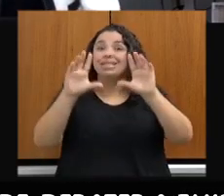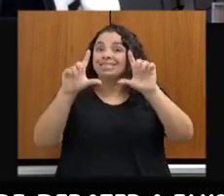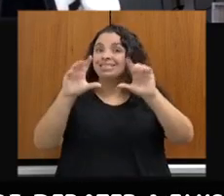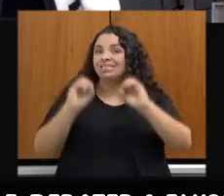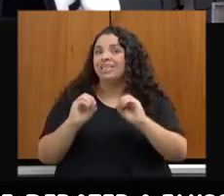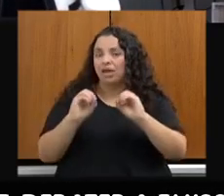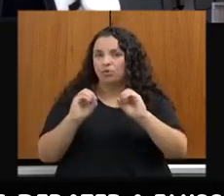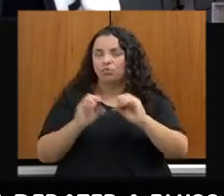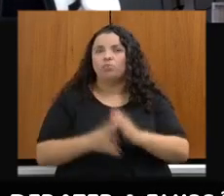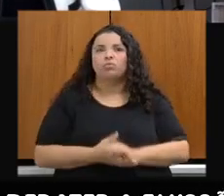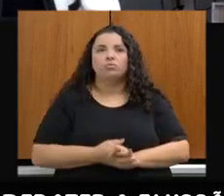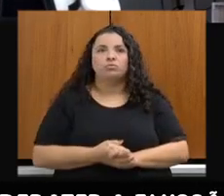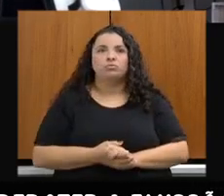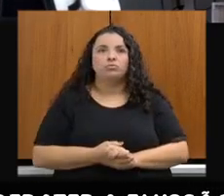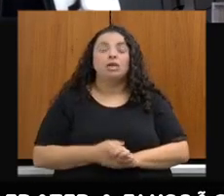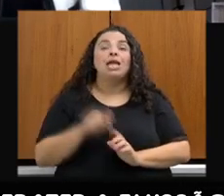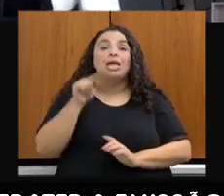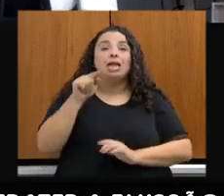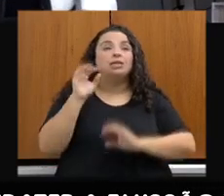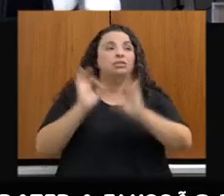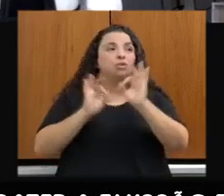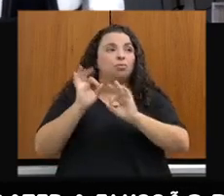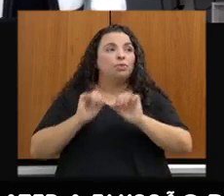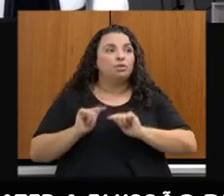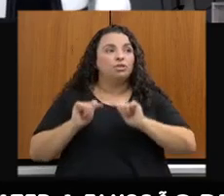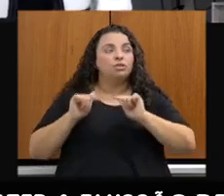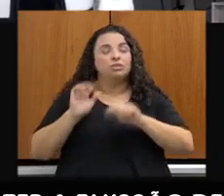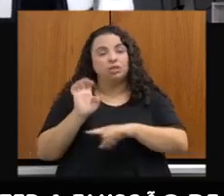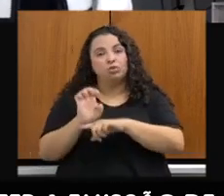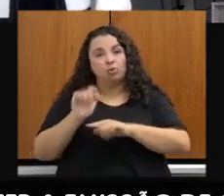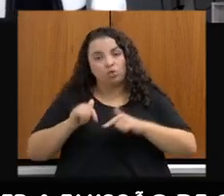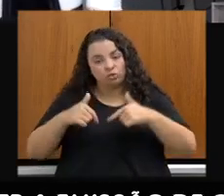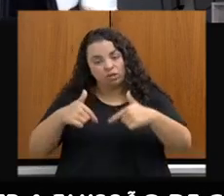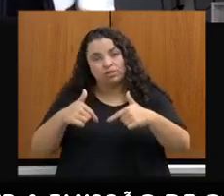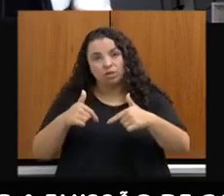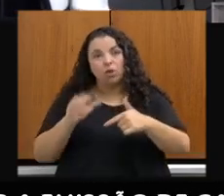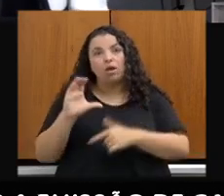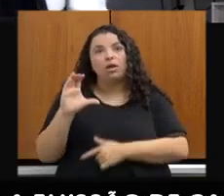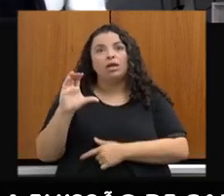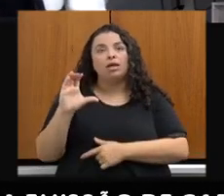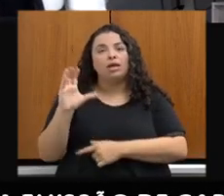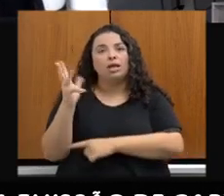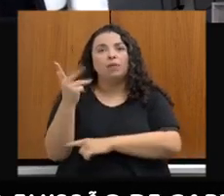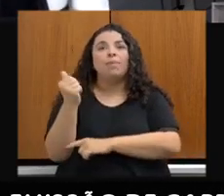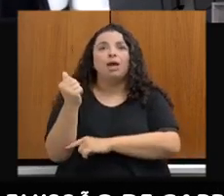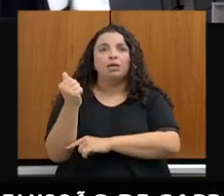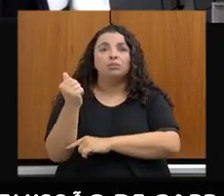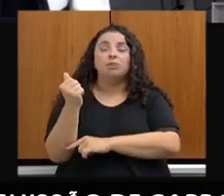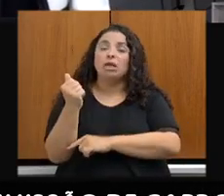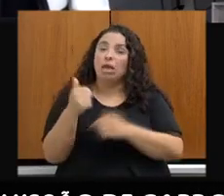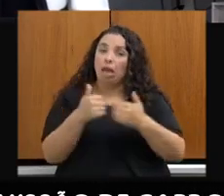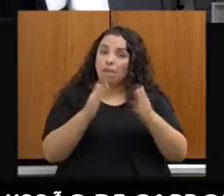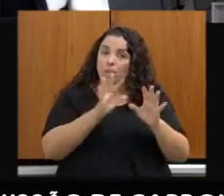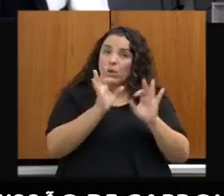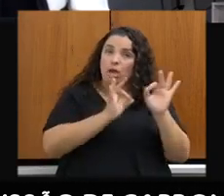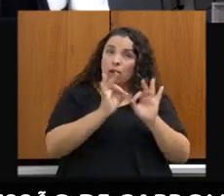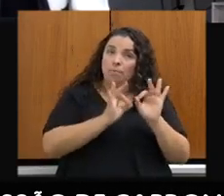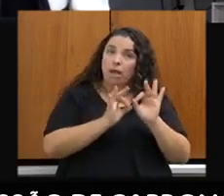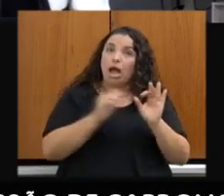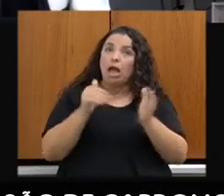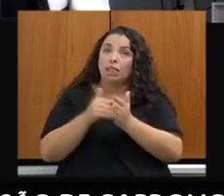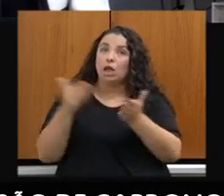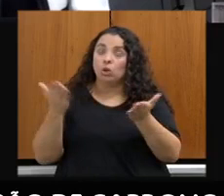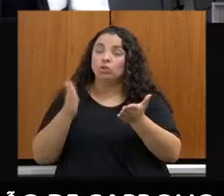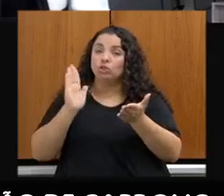Aqui está, então, o nosso plano estadual de ação climática. Desde a assinatura da campanha Race to Zero, nós estamos estruturando,